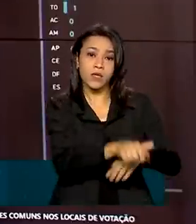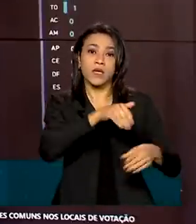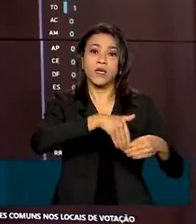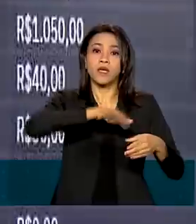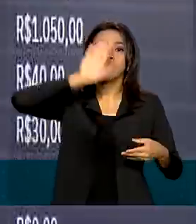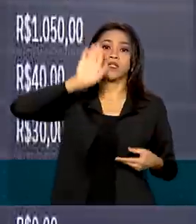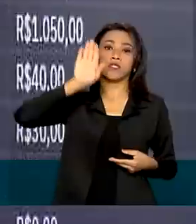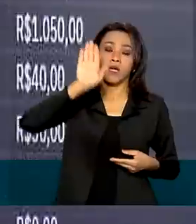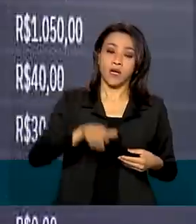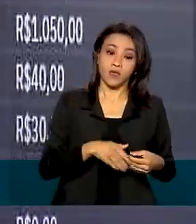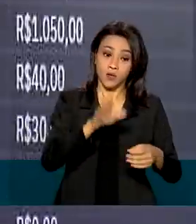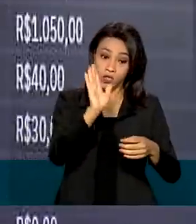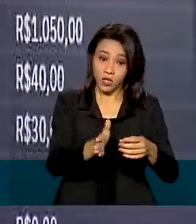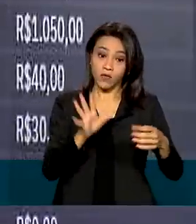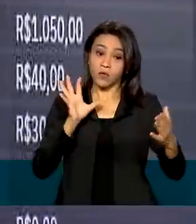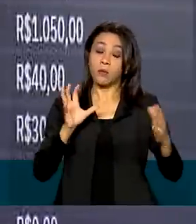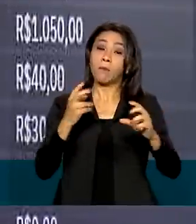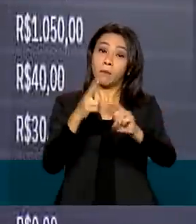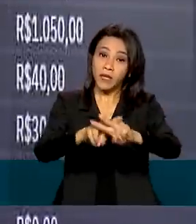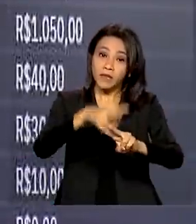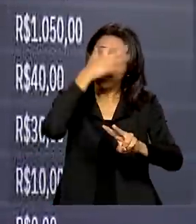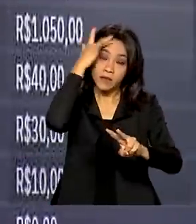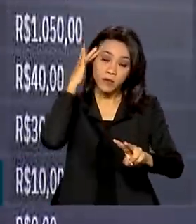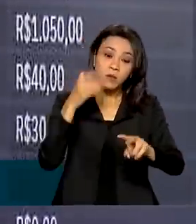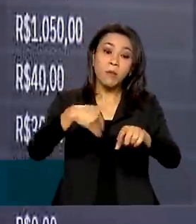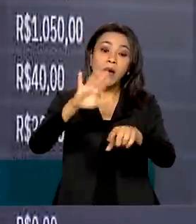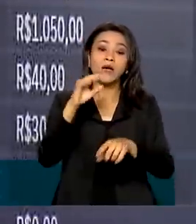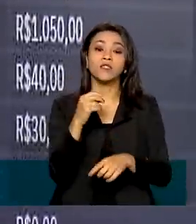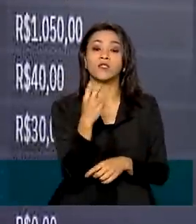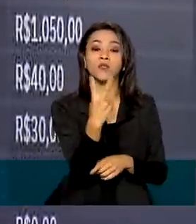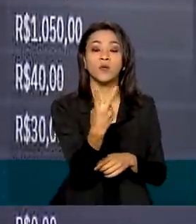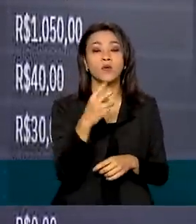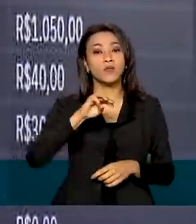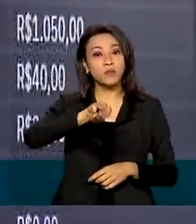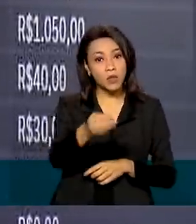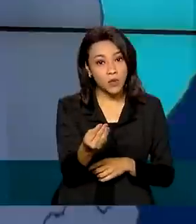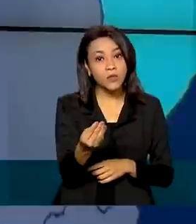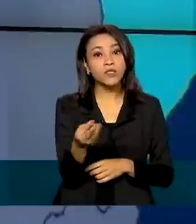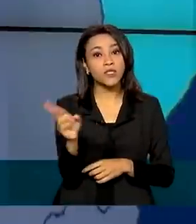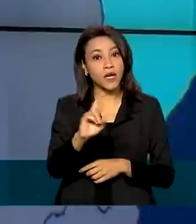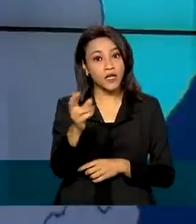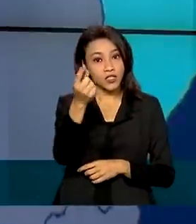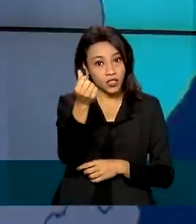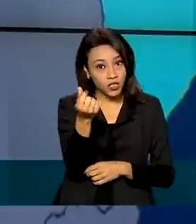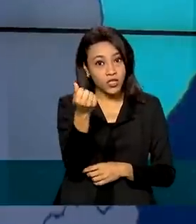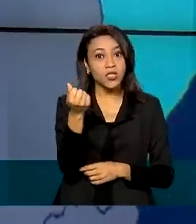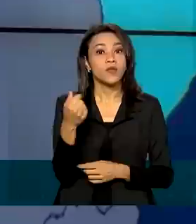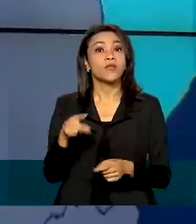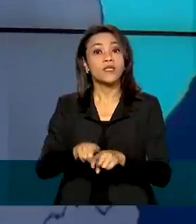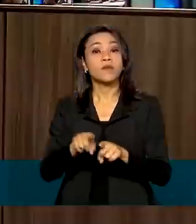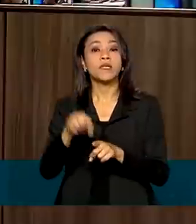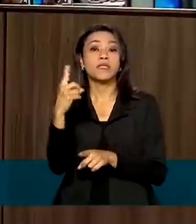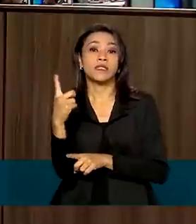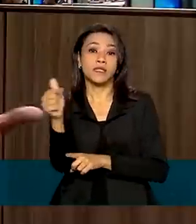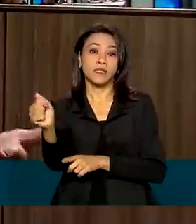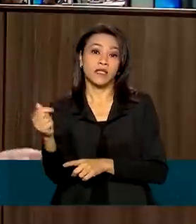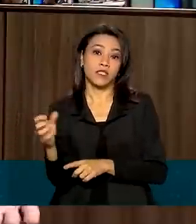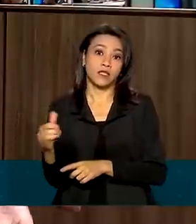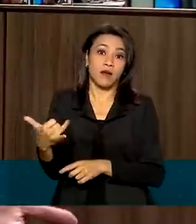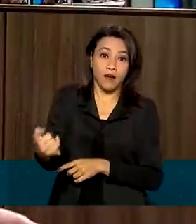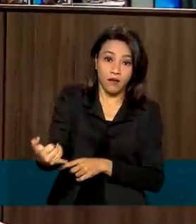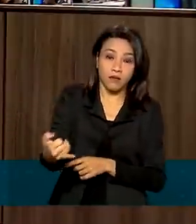foram presas. Também foram apreendidos mais de 2 milhões de reais em dinheiro e 17 armas. O